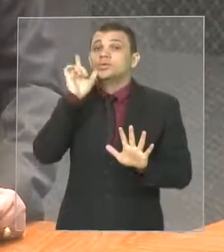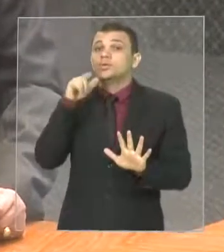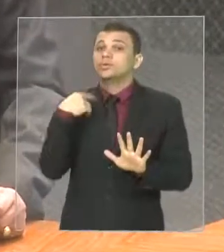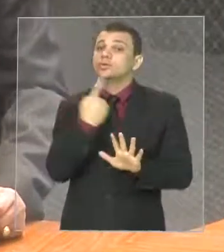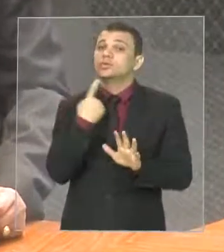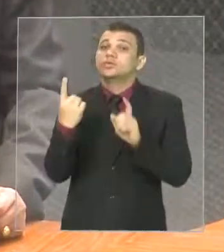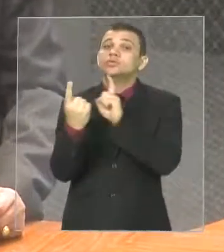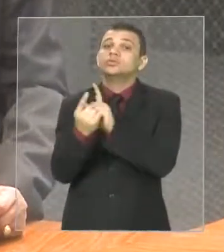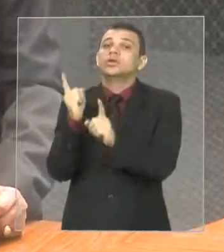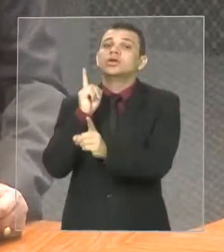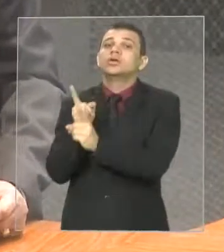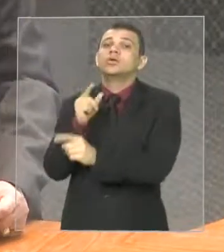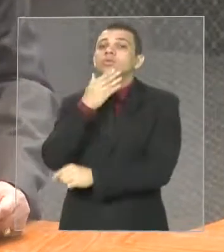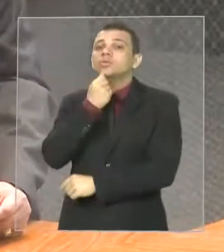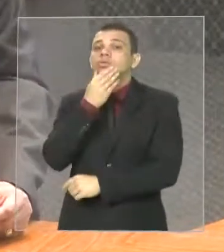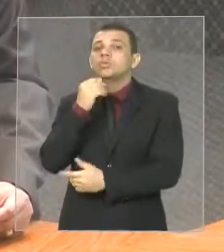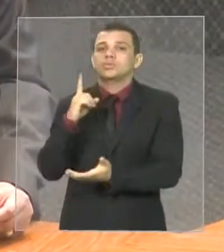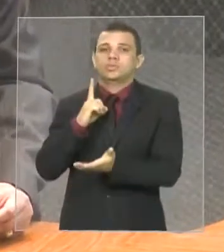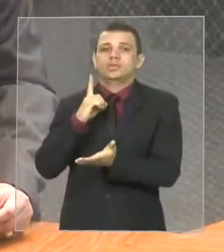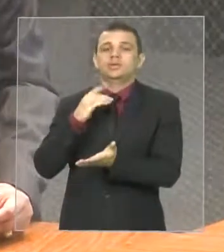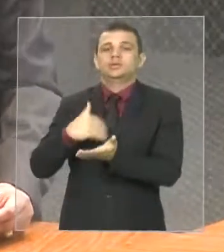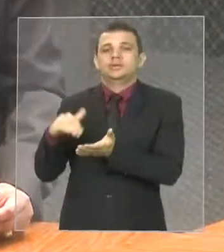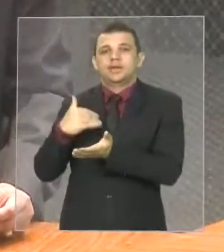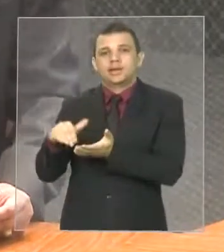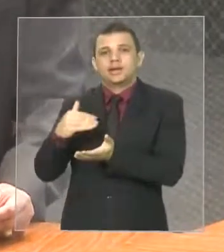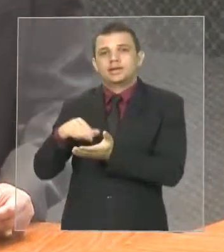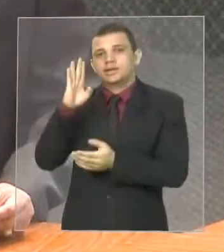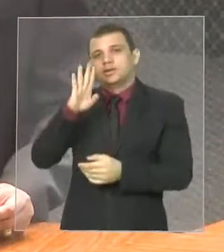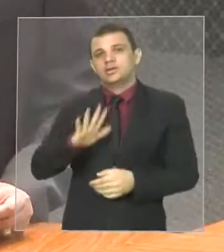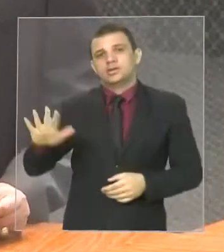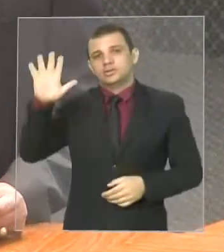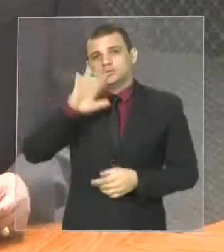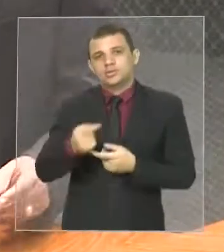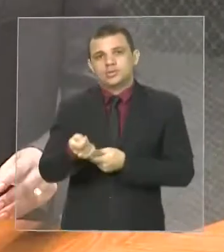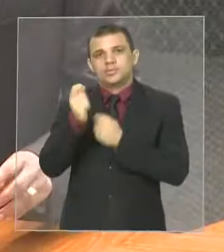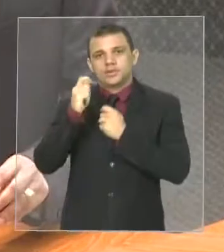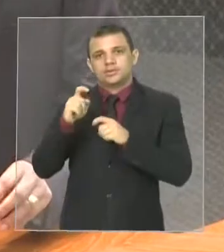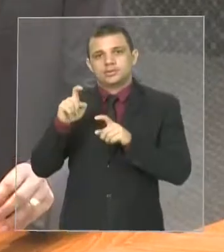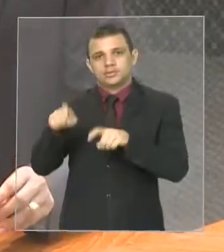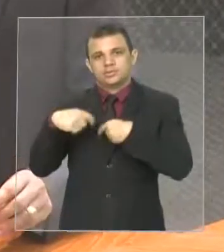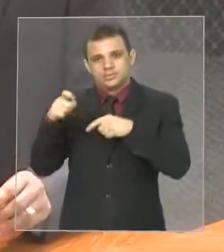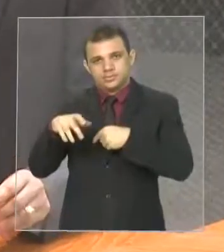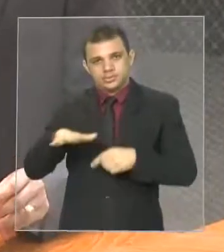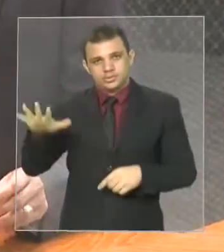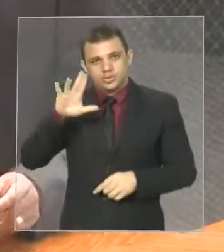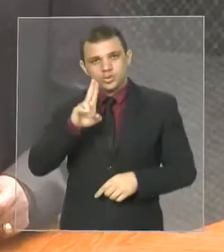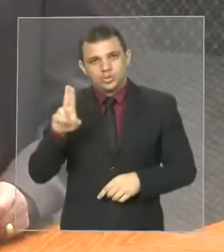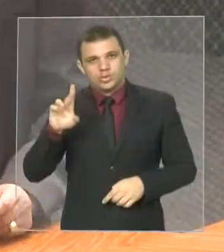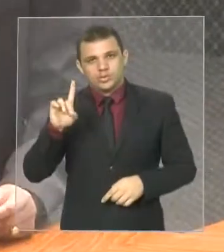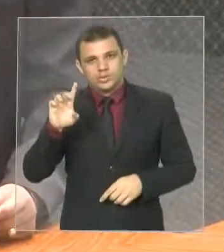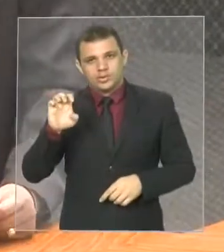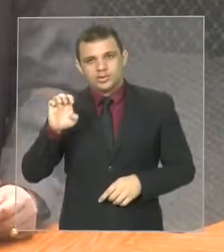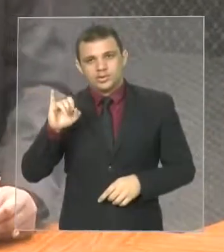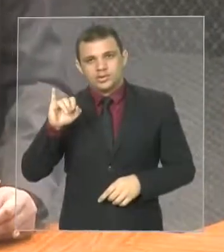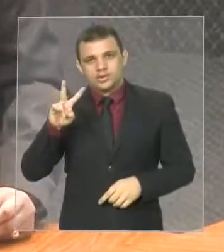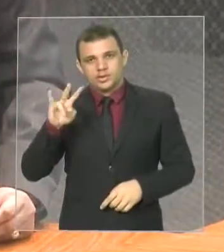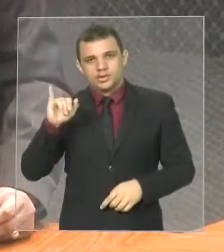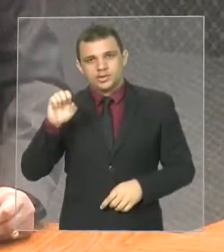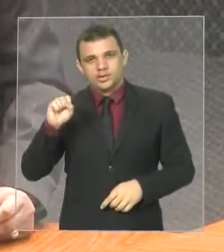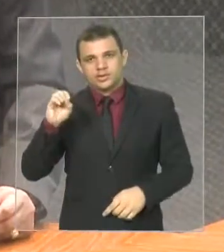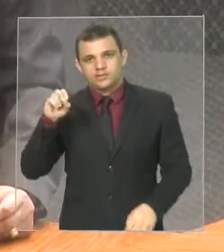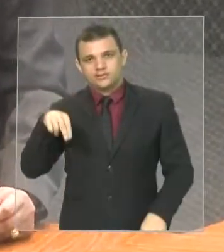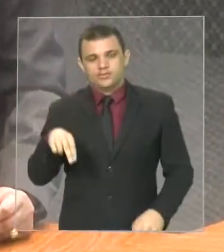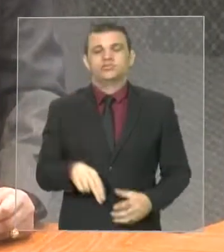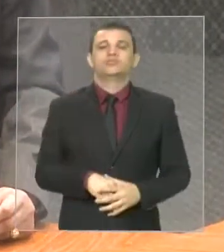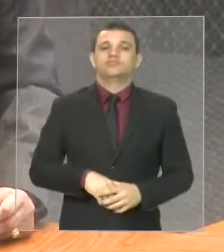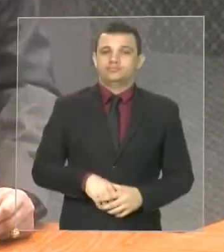Pesca e Aquicultura, o Sr. Davidson Franklin de Souza, que nos recebeu em seu gabinete. Conversamos